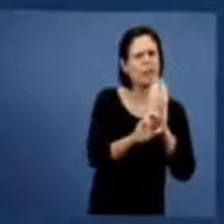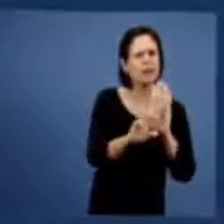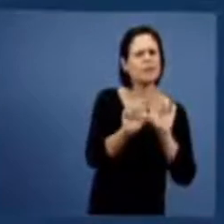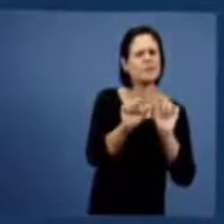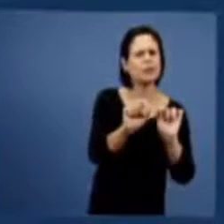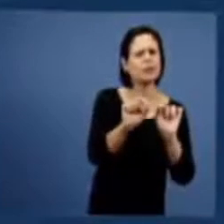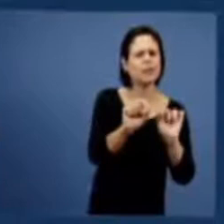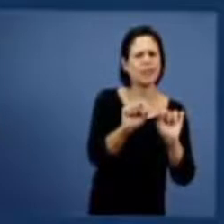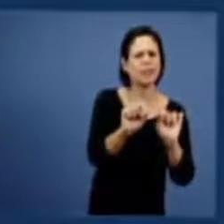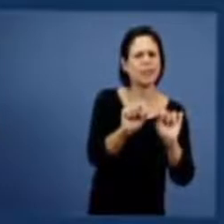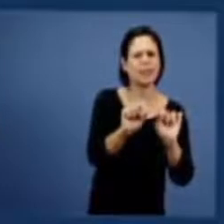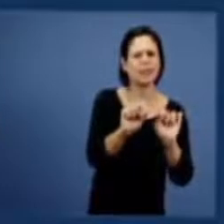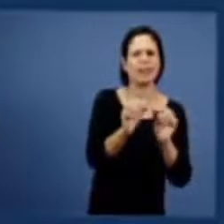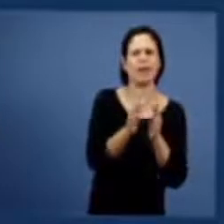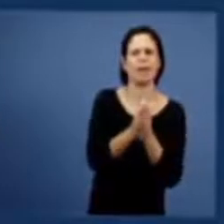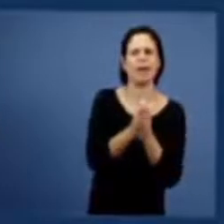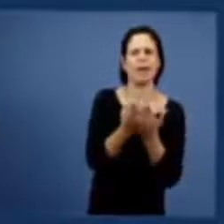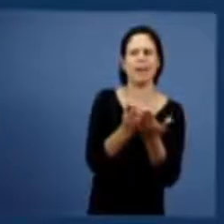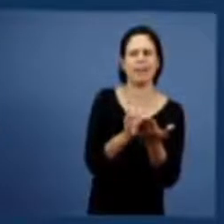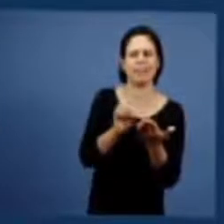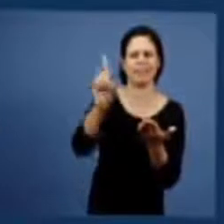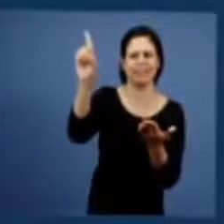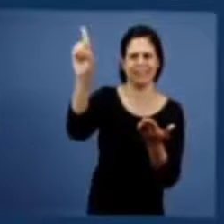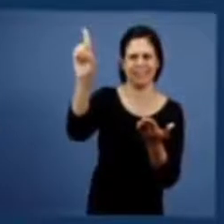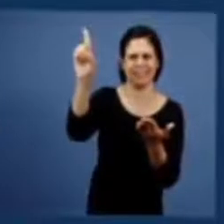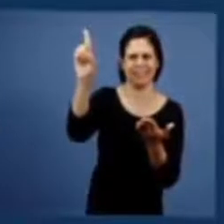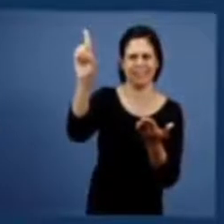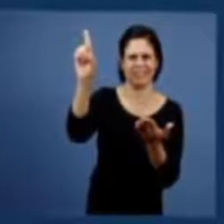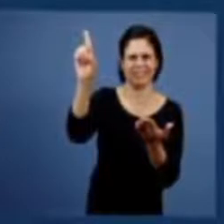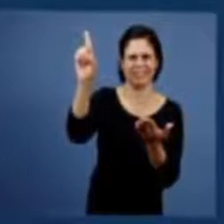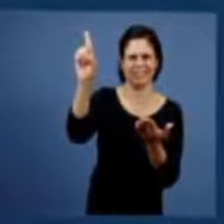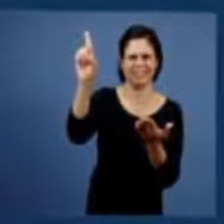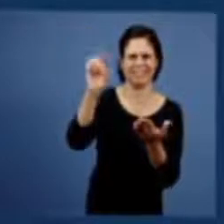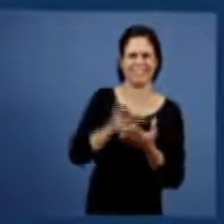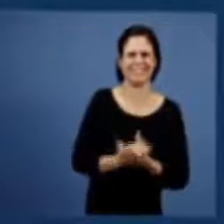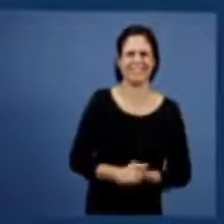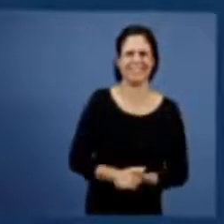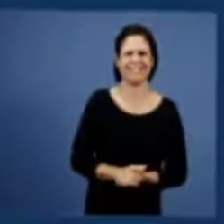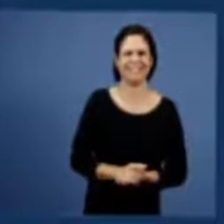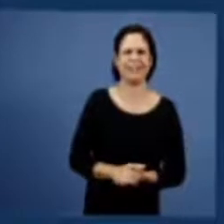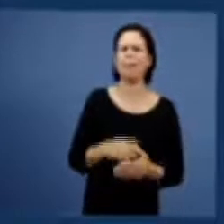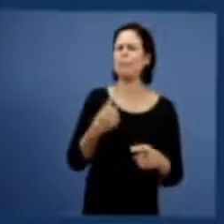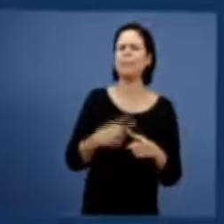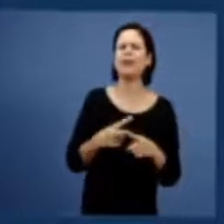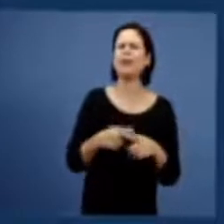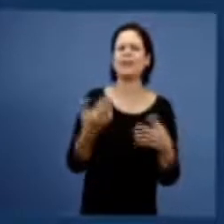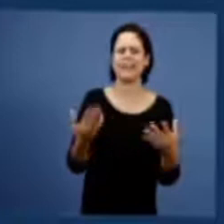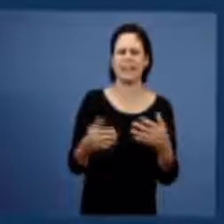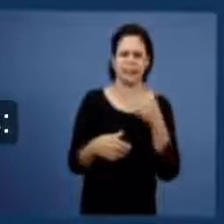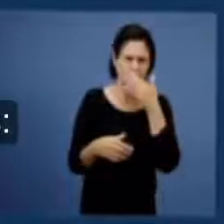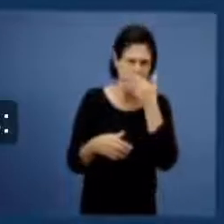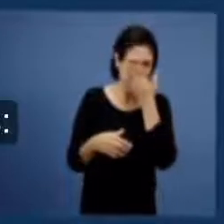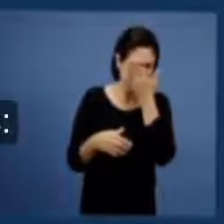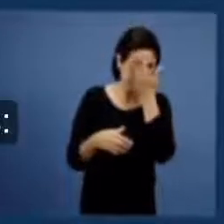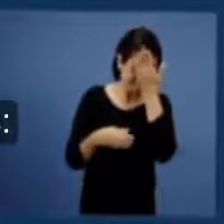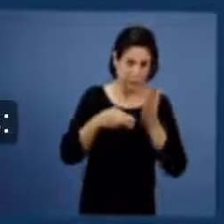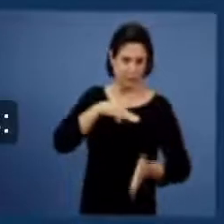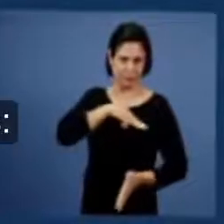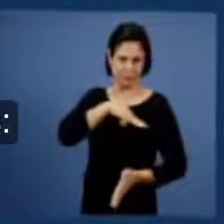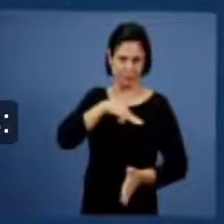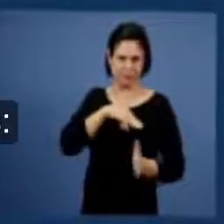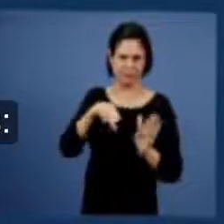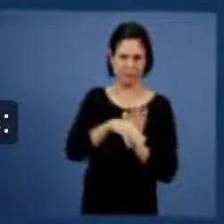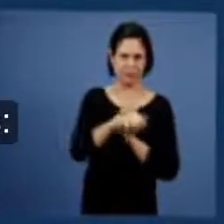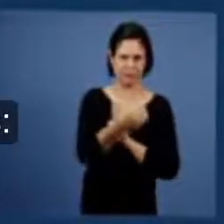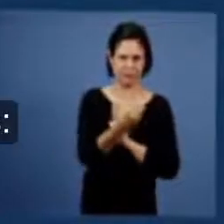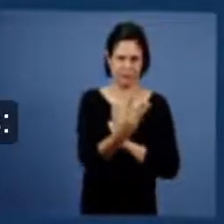representa a palavra então é uma identificação aqui do texto por que isso nós vamos verificar isso em Mateus 13